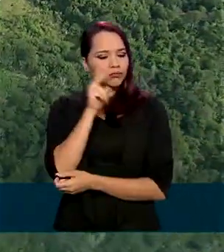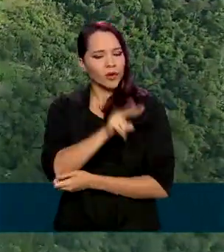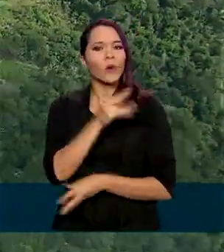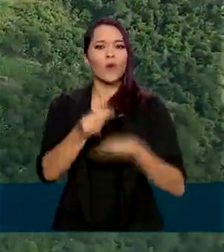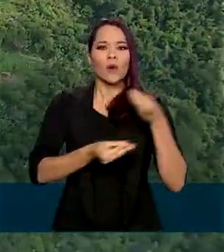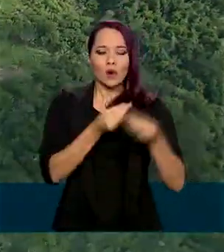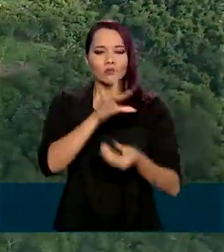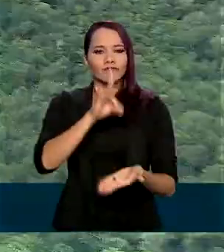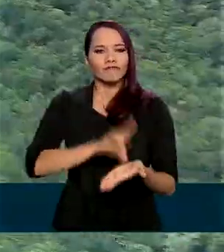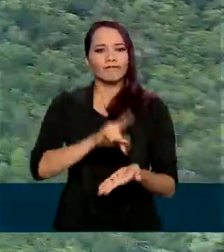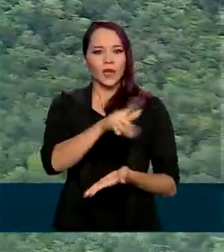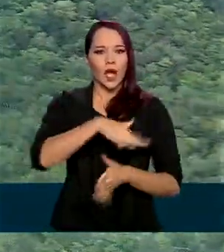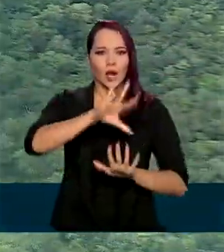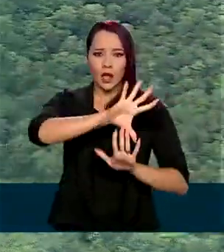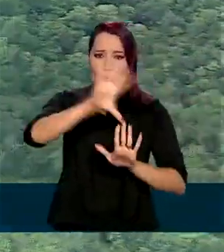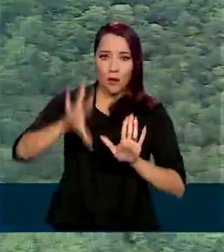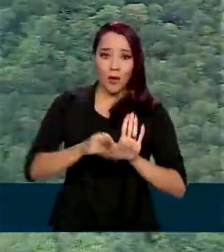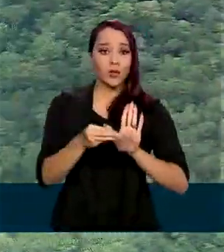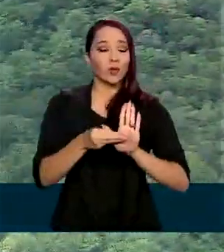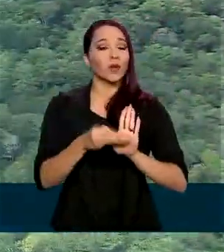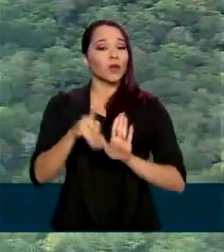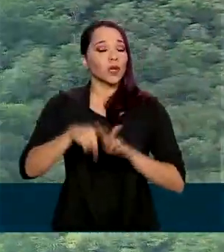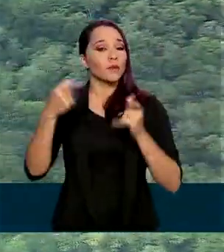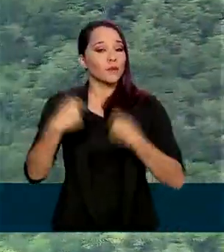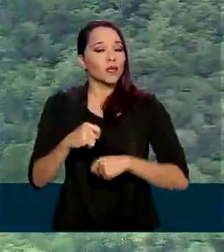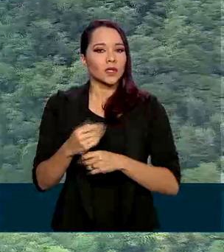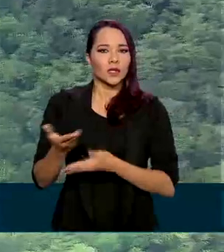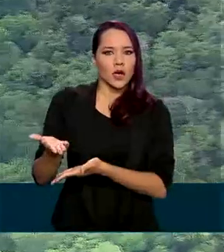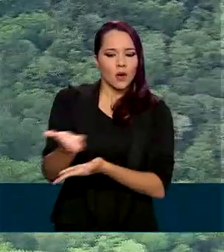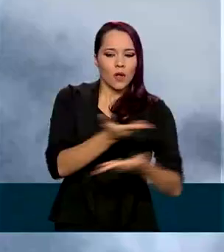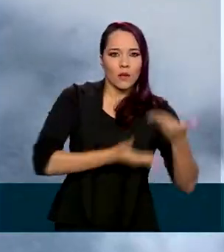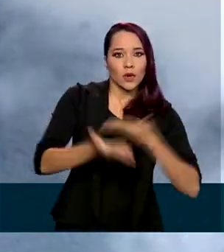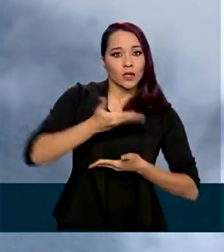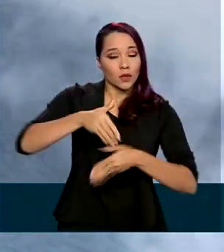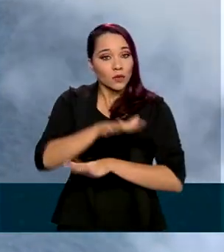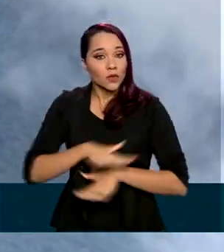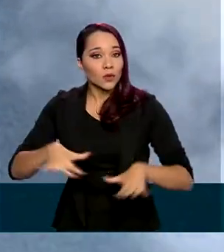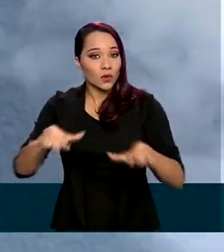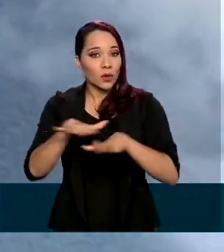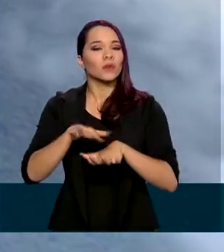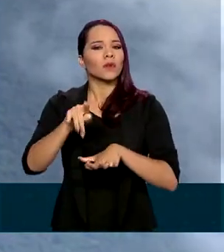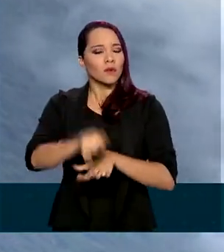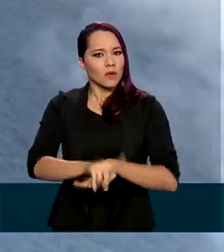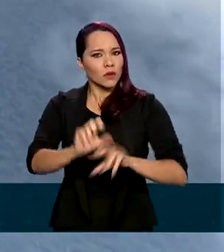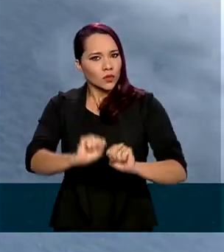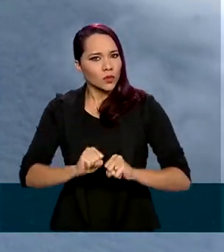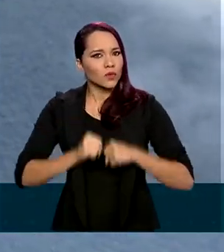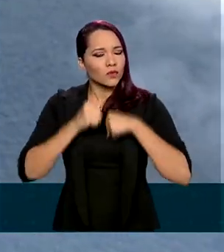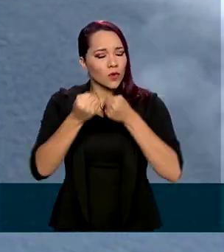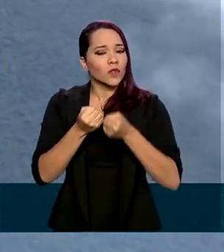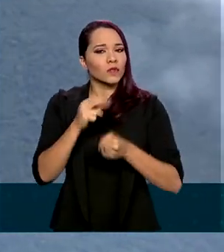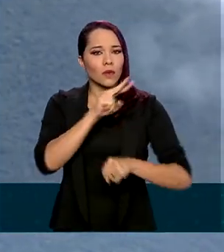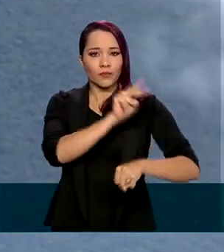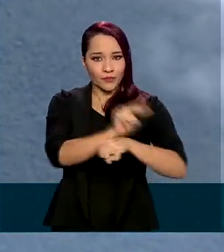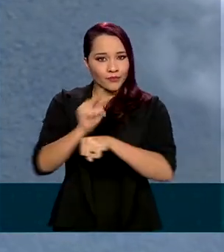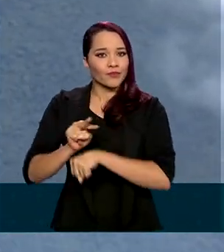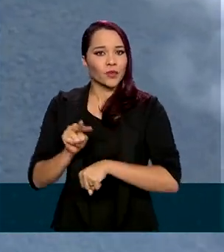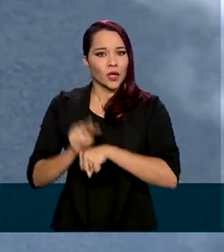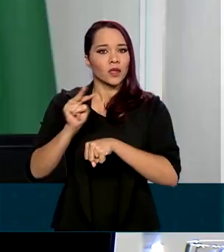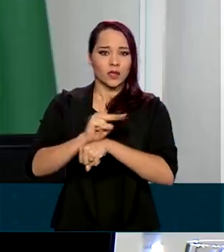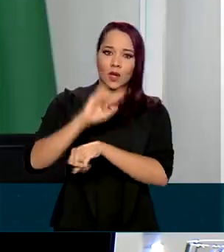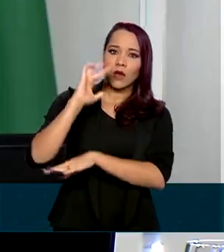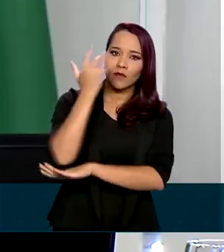sobre a Amazônia e que é preciso a colaboração de todos para fazer o possível para a preservação da